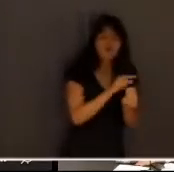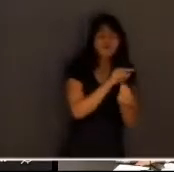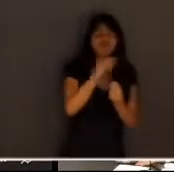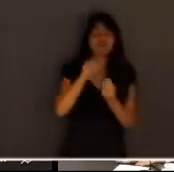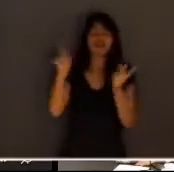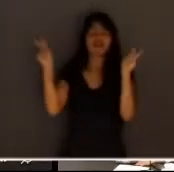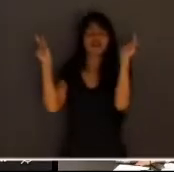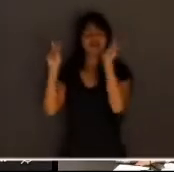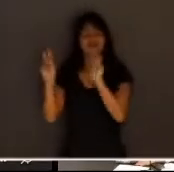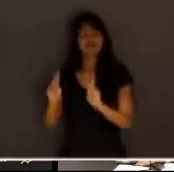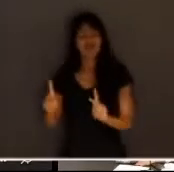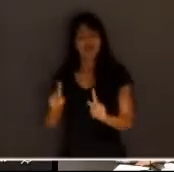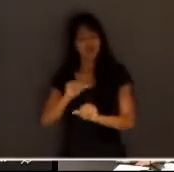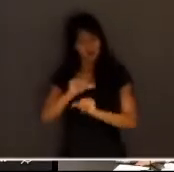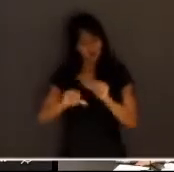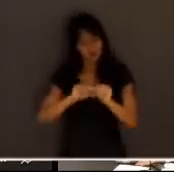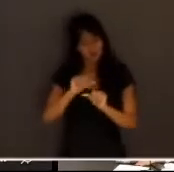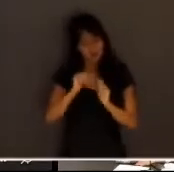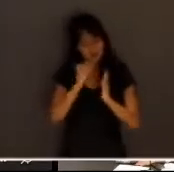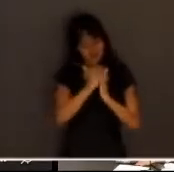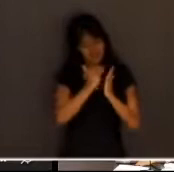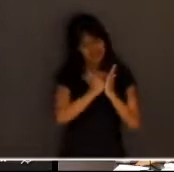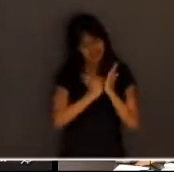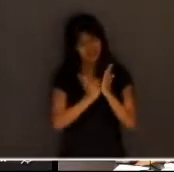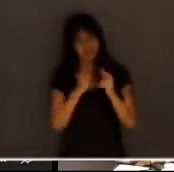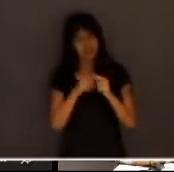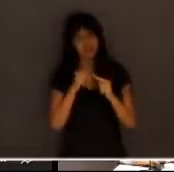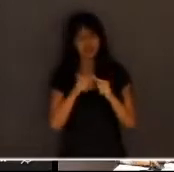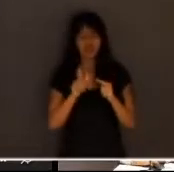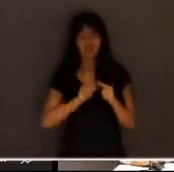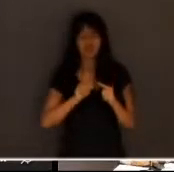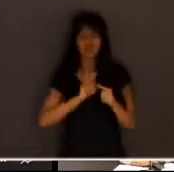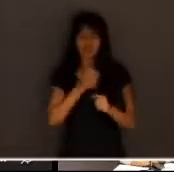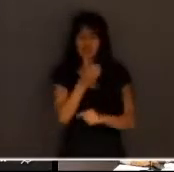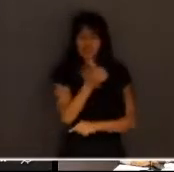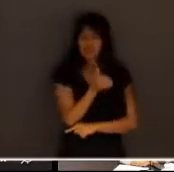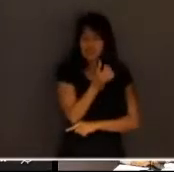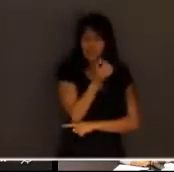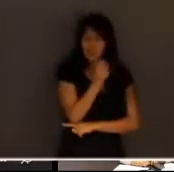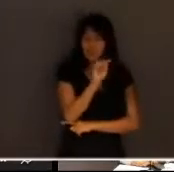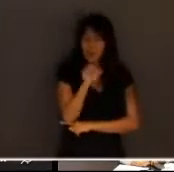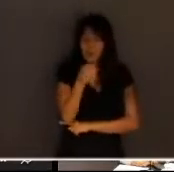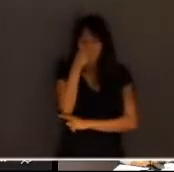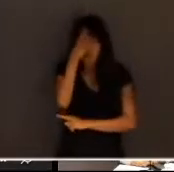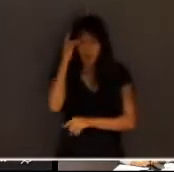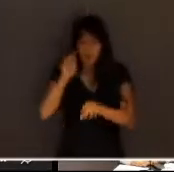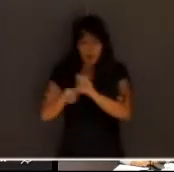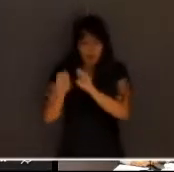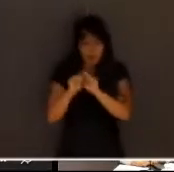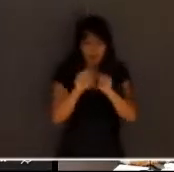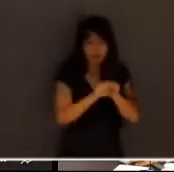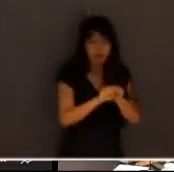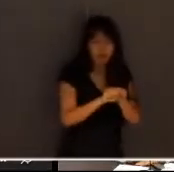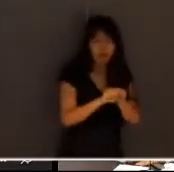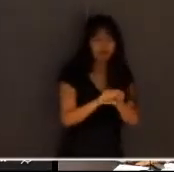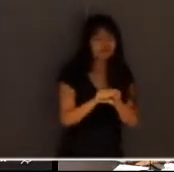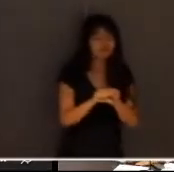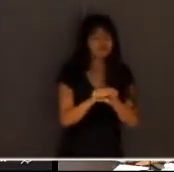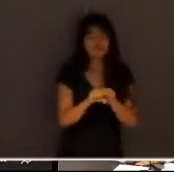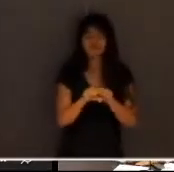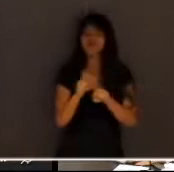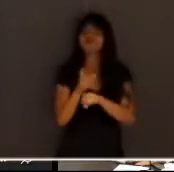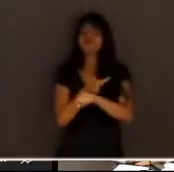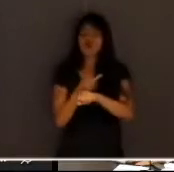mudança de paradigma nós identificamos a matança de 60 mil pessoas ao ano e buscamos juntamente com os